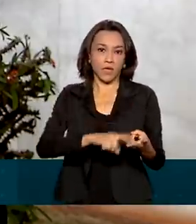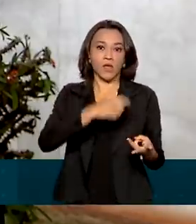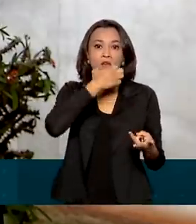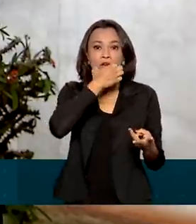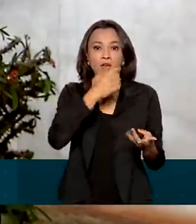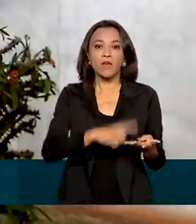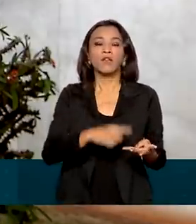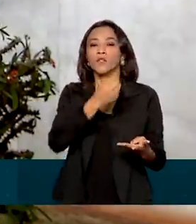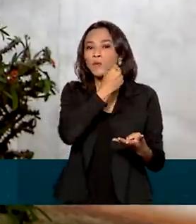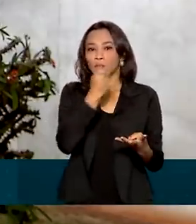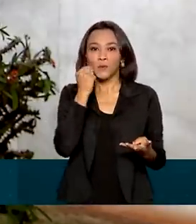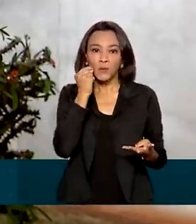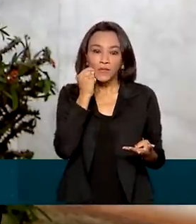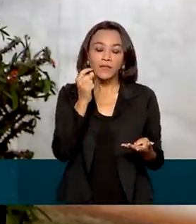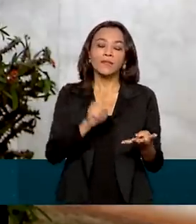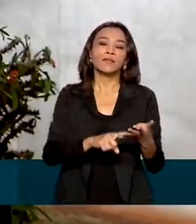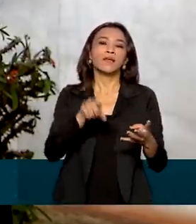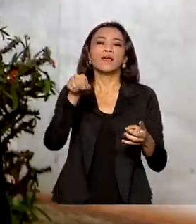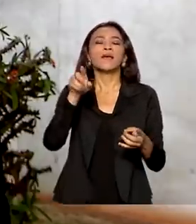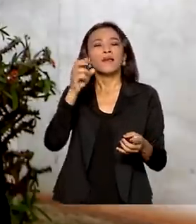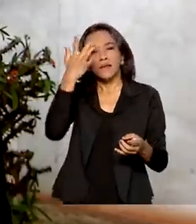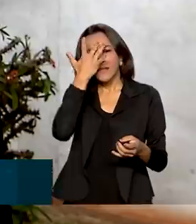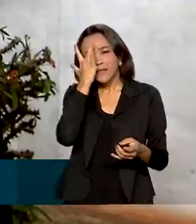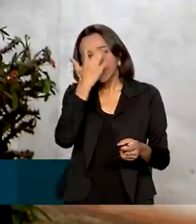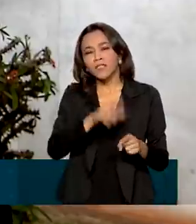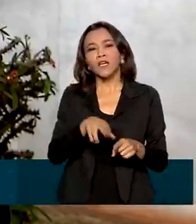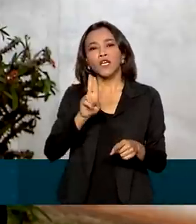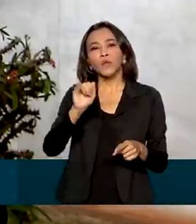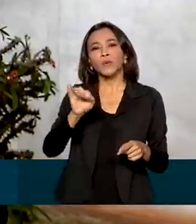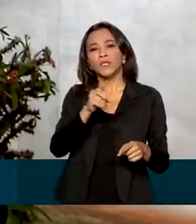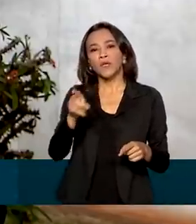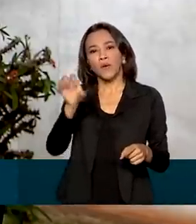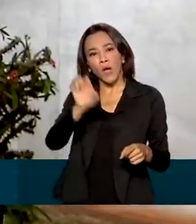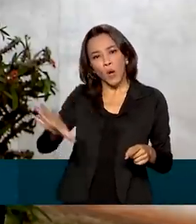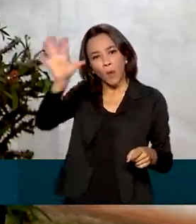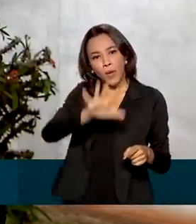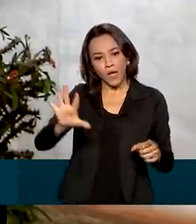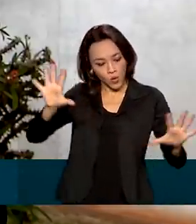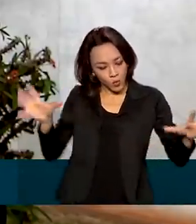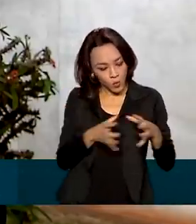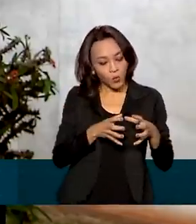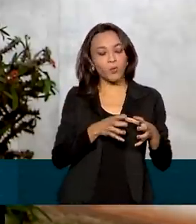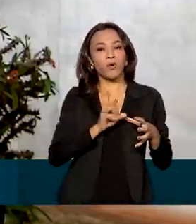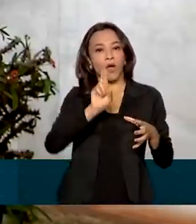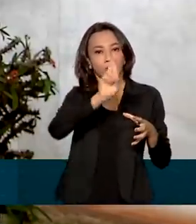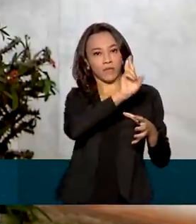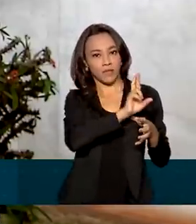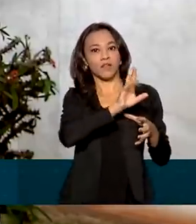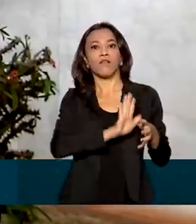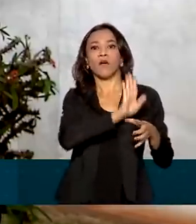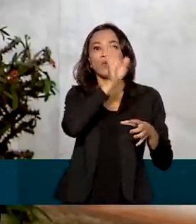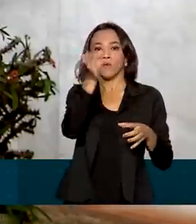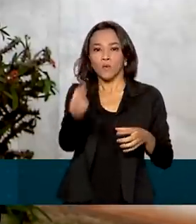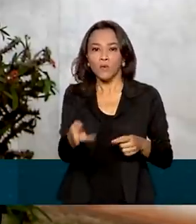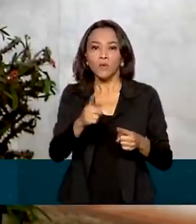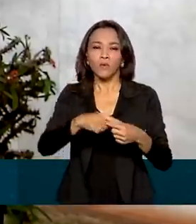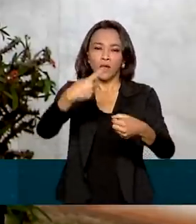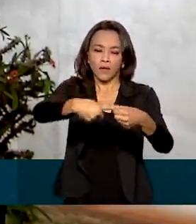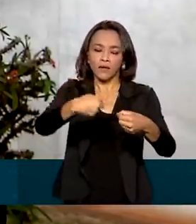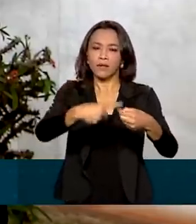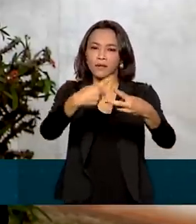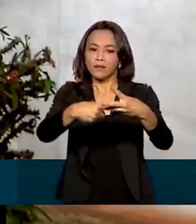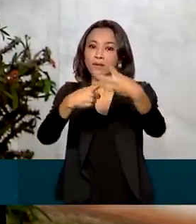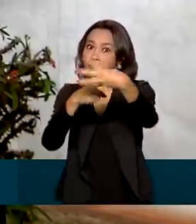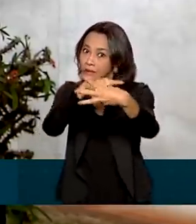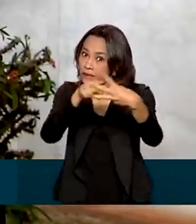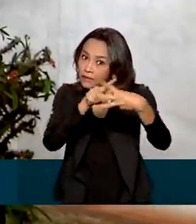Suíça, Índia e União Europeia, vão participar da missão, que vai passar por várias cidades paraenses, como Altamira, Carajás e